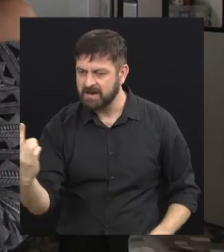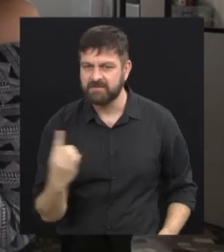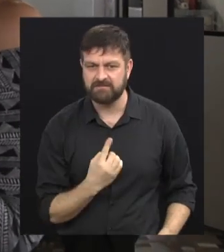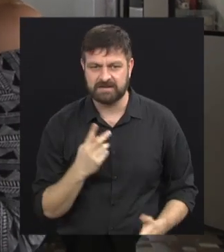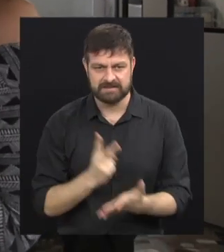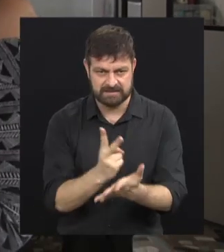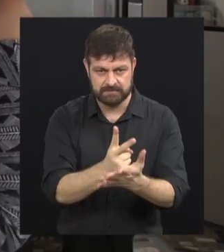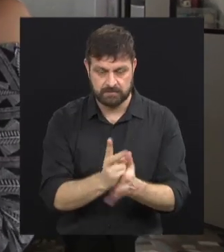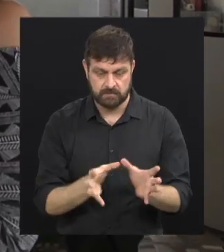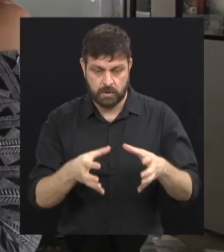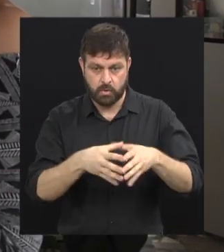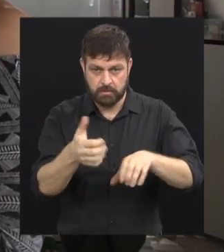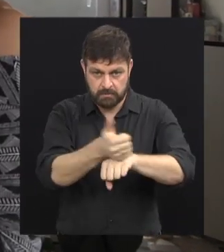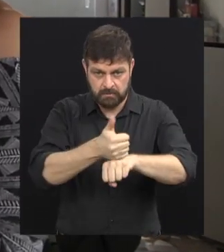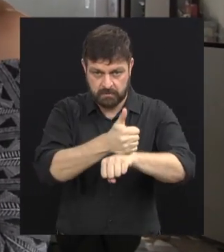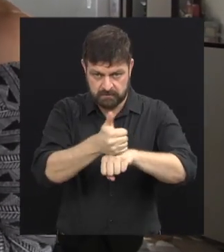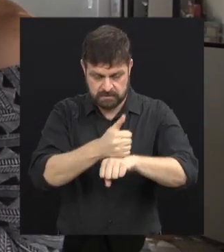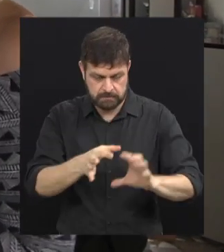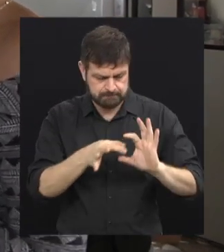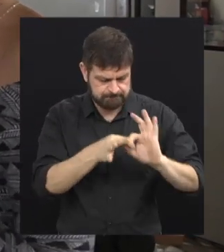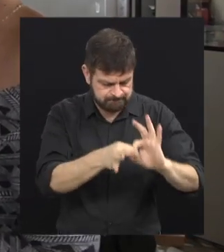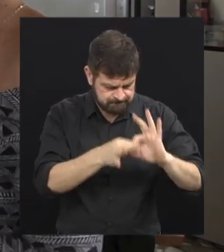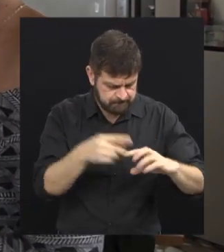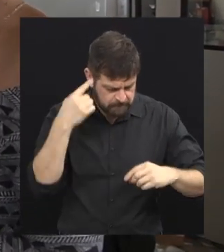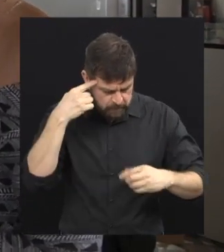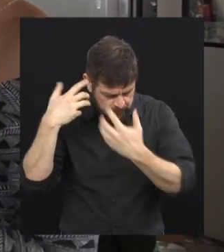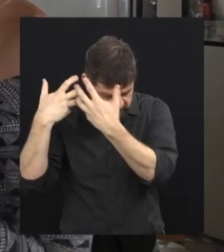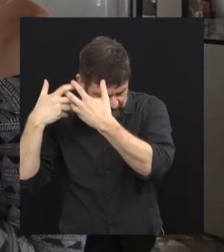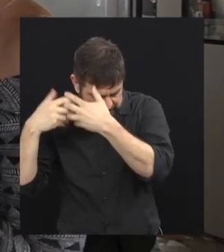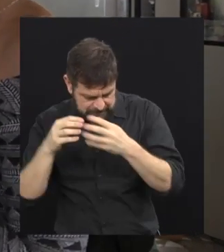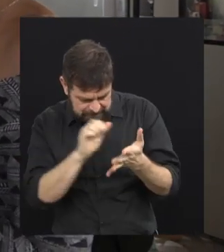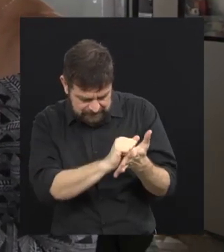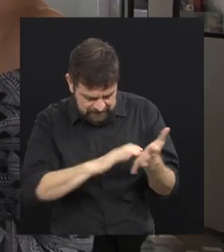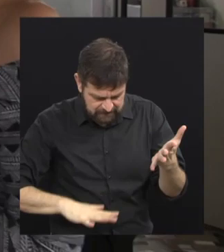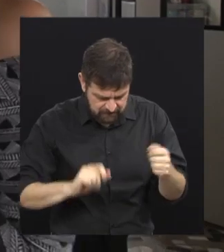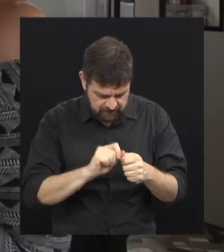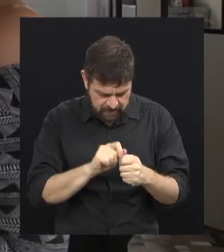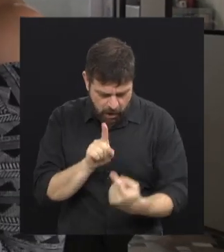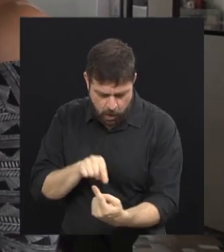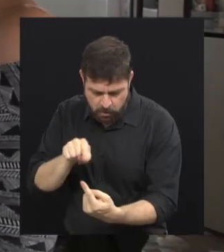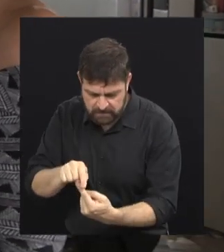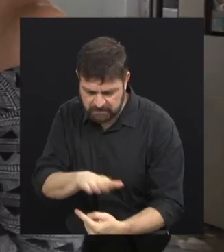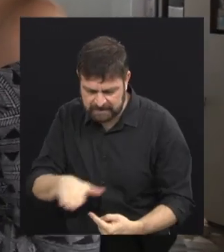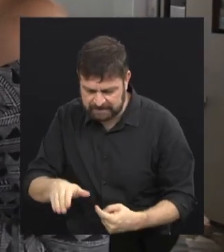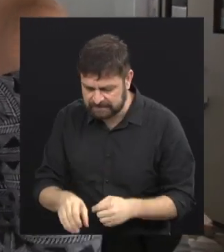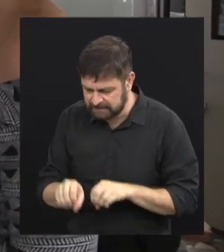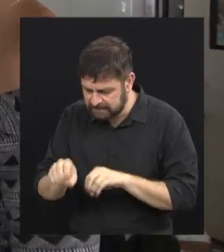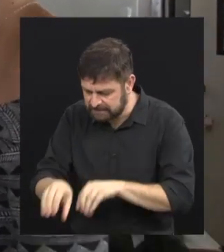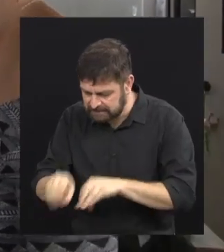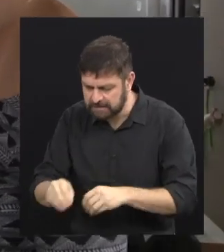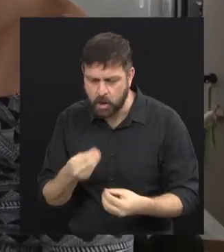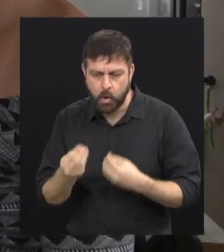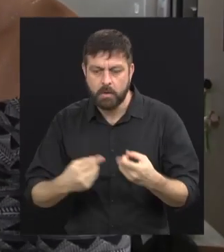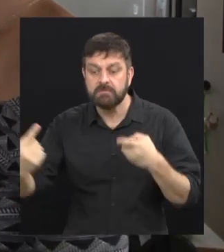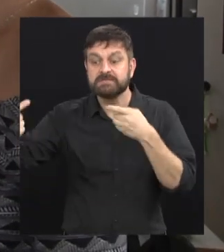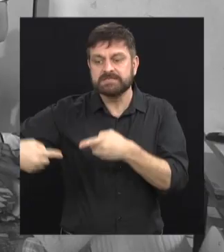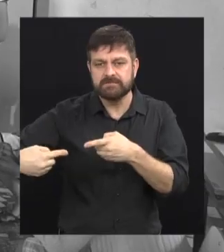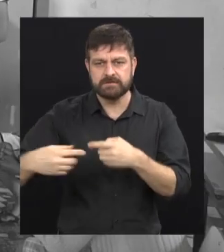como equipe multidisciplinar, se juntam para tentar pensar em atividades que tragam crescimento para essas crianças, qual que o maior desafio?